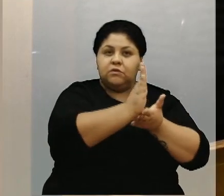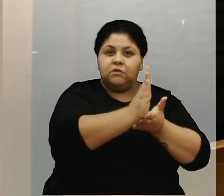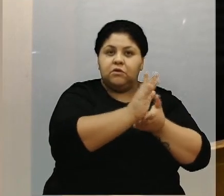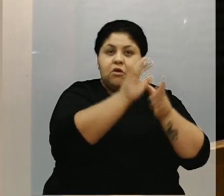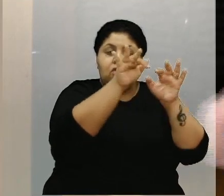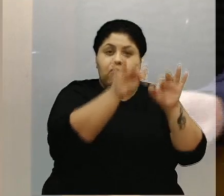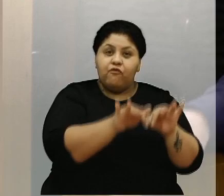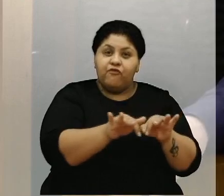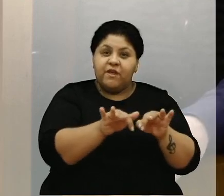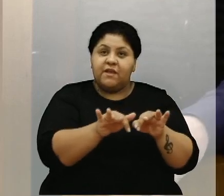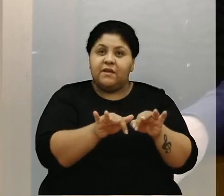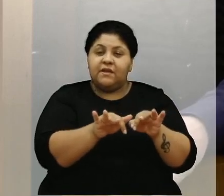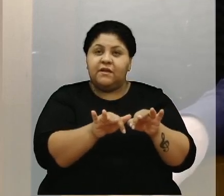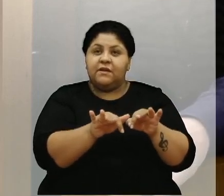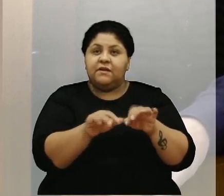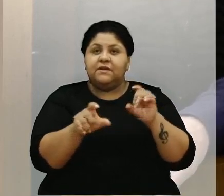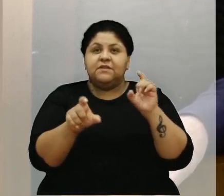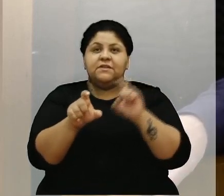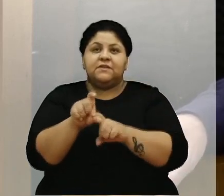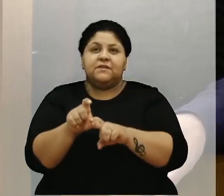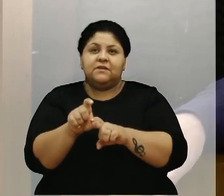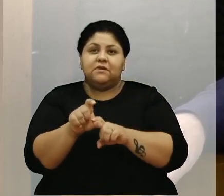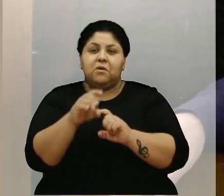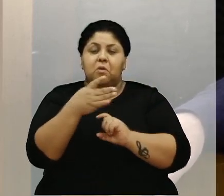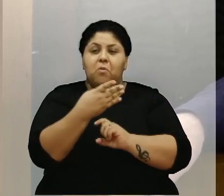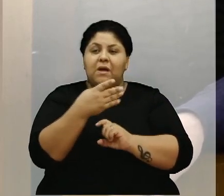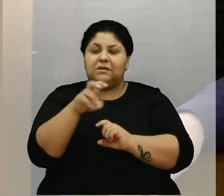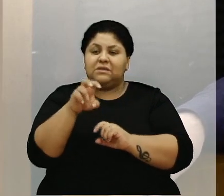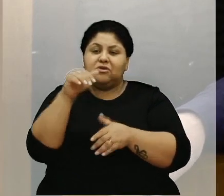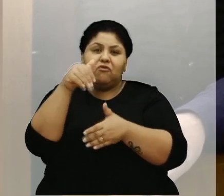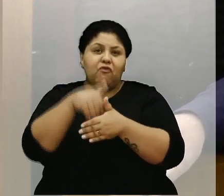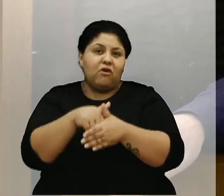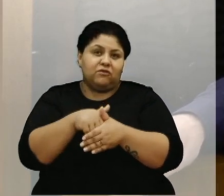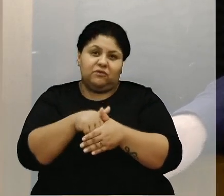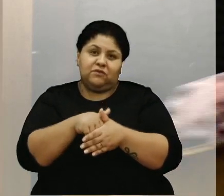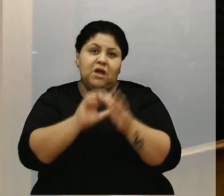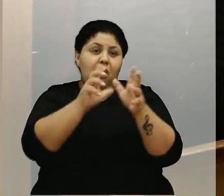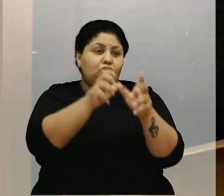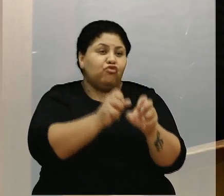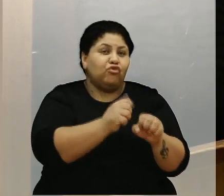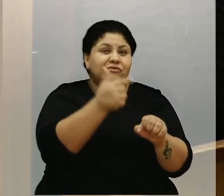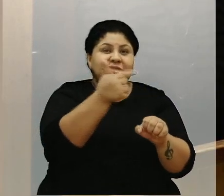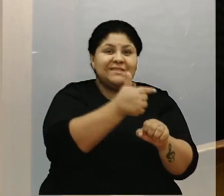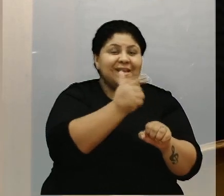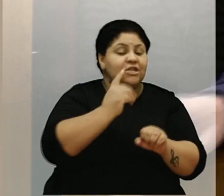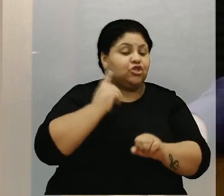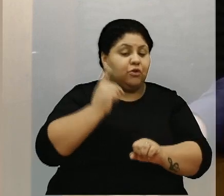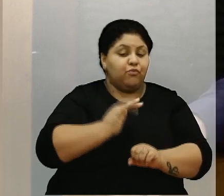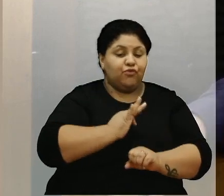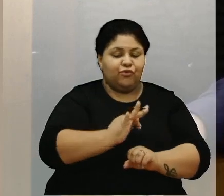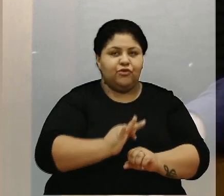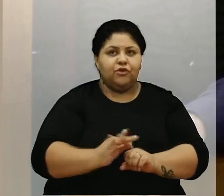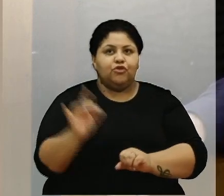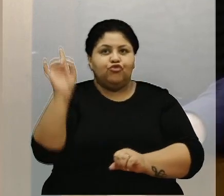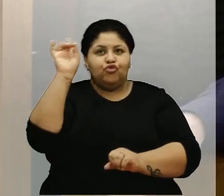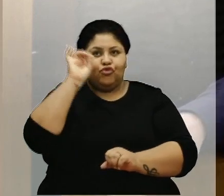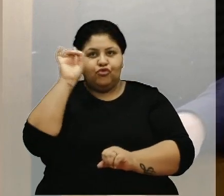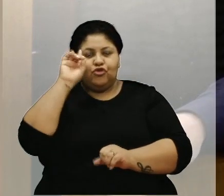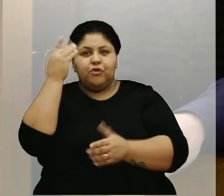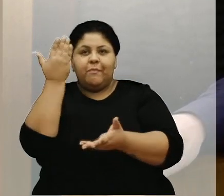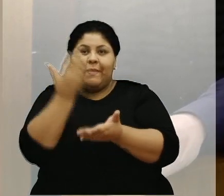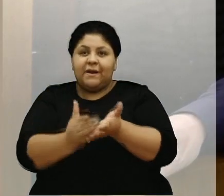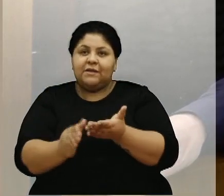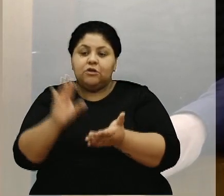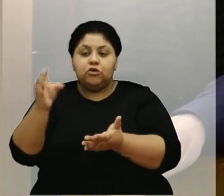nossa dívida. 4 ou 5 votos de 7 deputados federais. Então a gente todo dia perde uma nova oportunidade